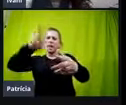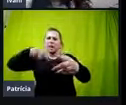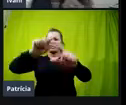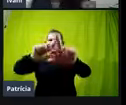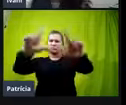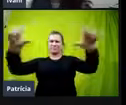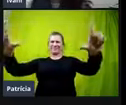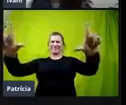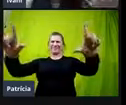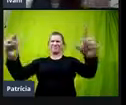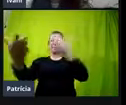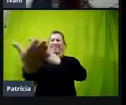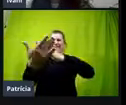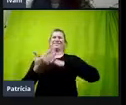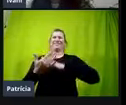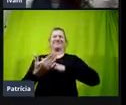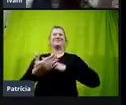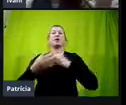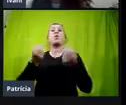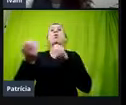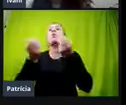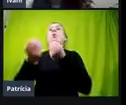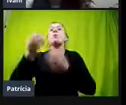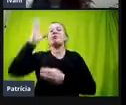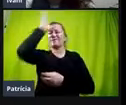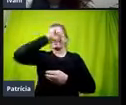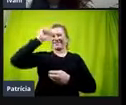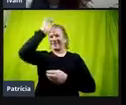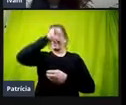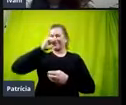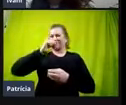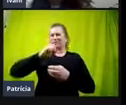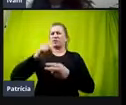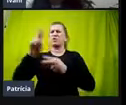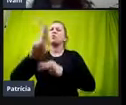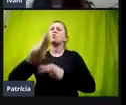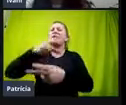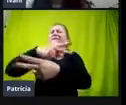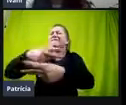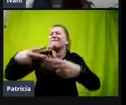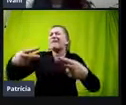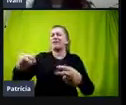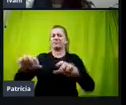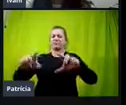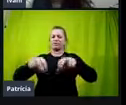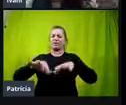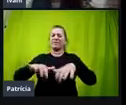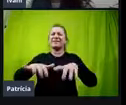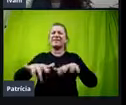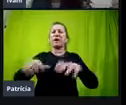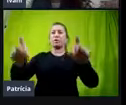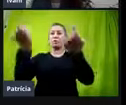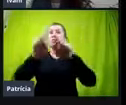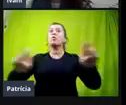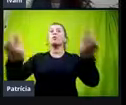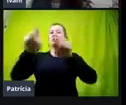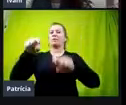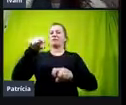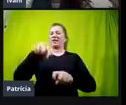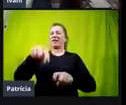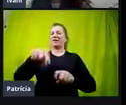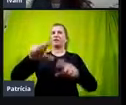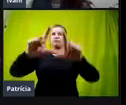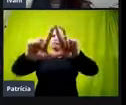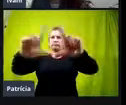ele, né? Como é que ele, como é que ele aprende os atalhos utilizando o teclado do computador para que aquele leitor de